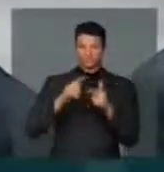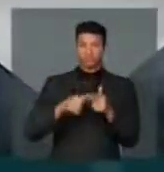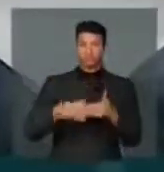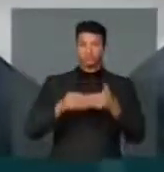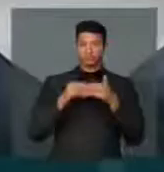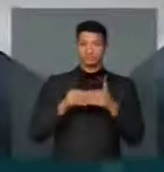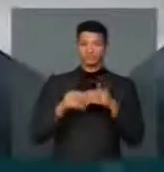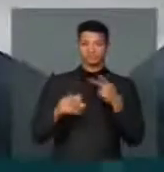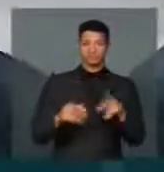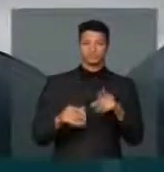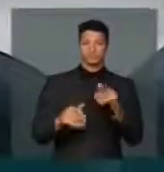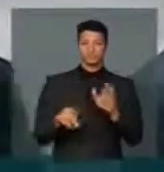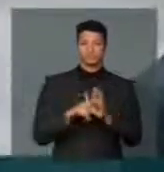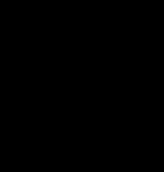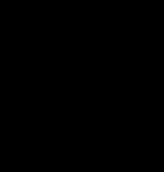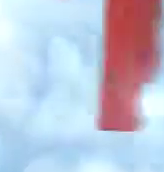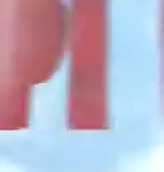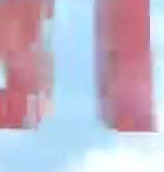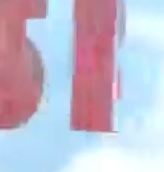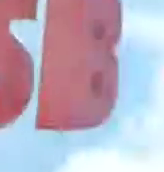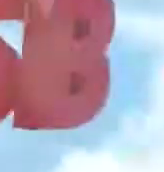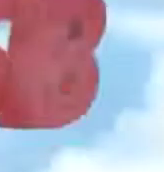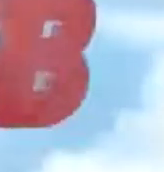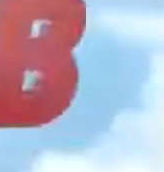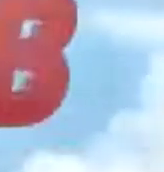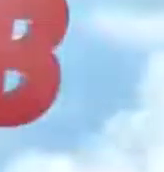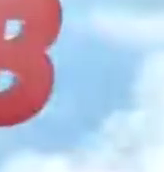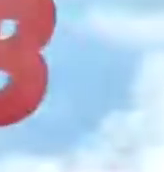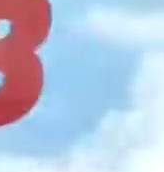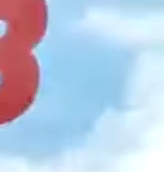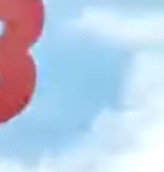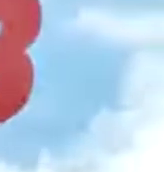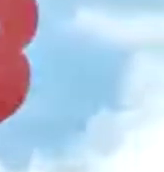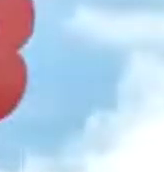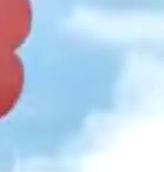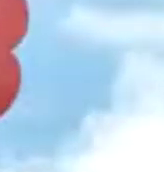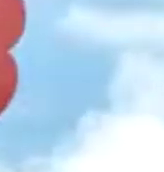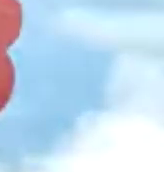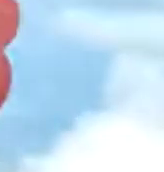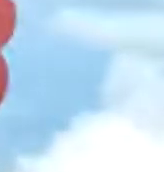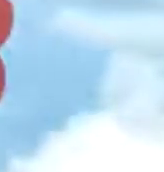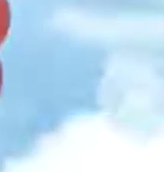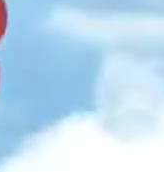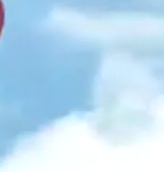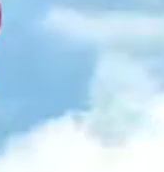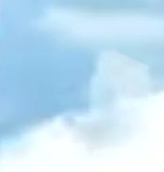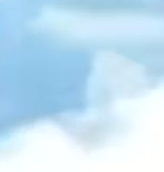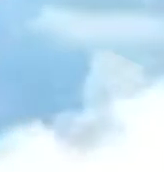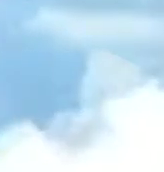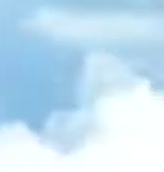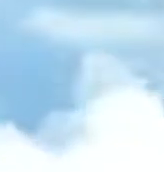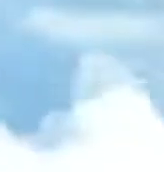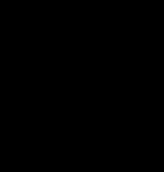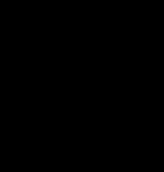lotéricas dos seus proprietários. Então, apelo que fazemos, a Caixa Econômica não vai resolver seu o nós Caixa Econômica